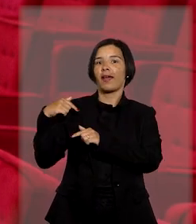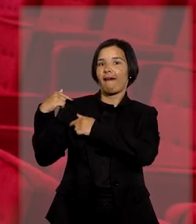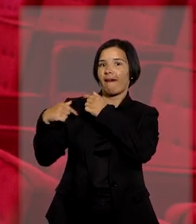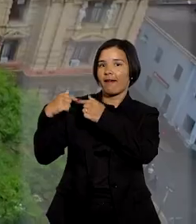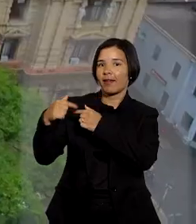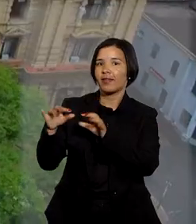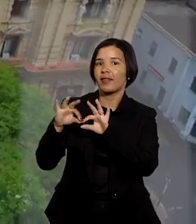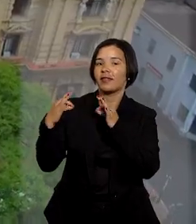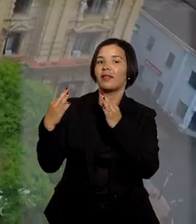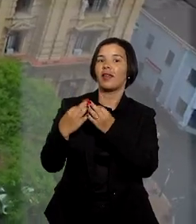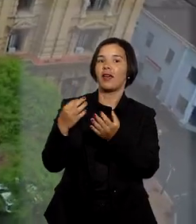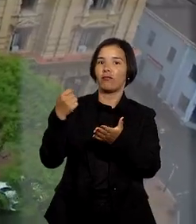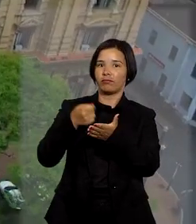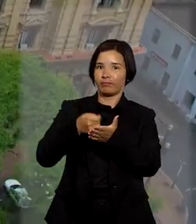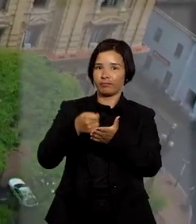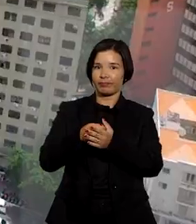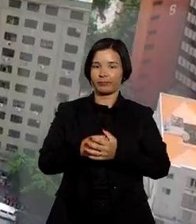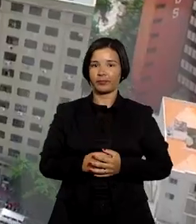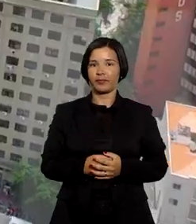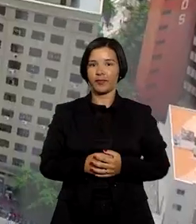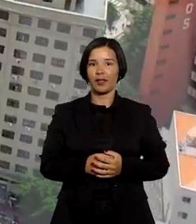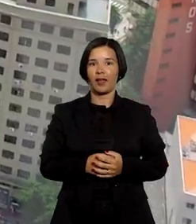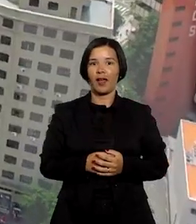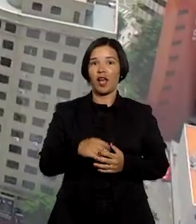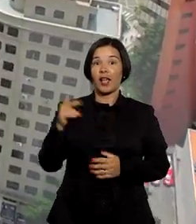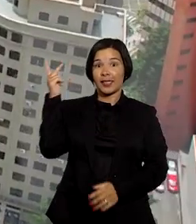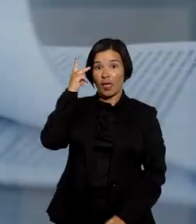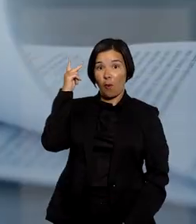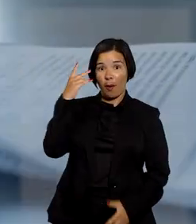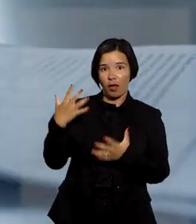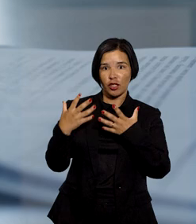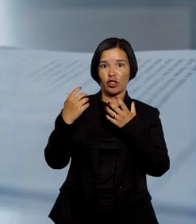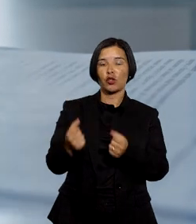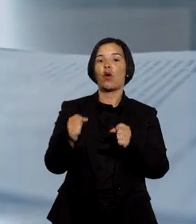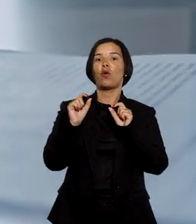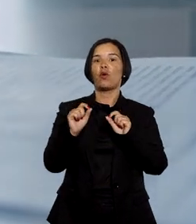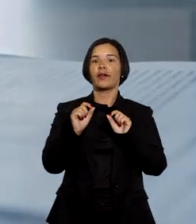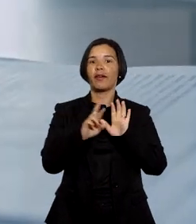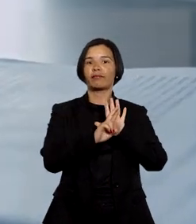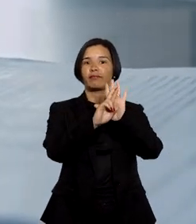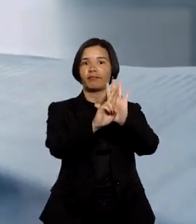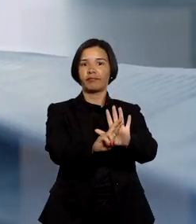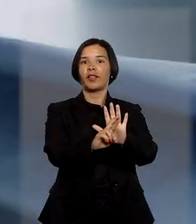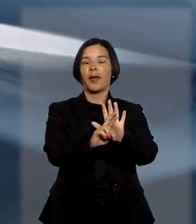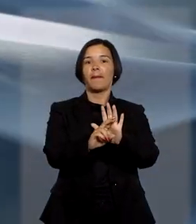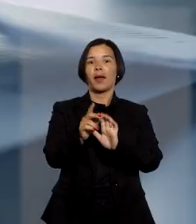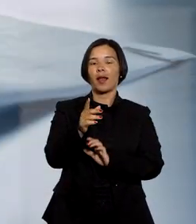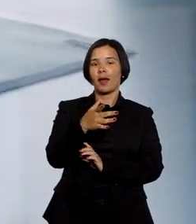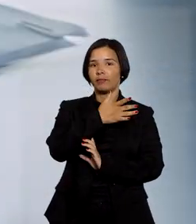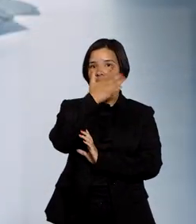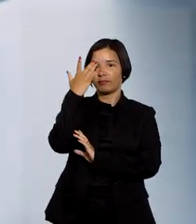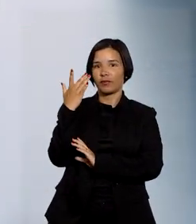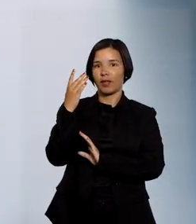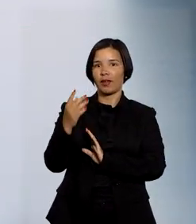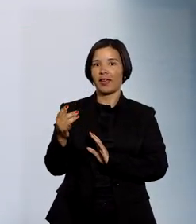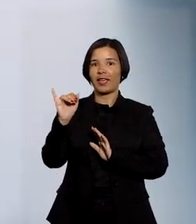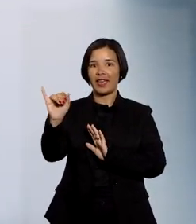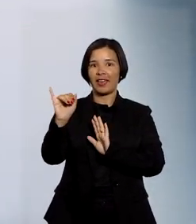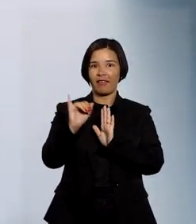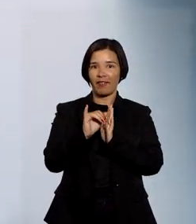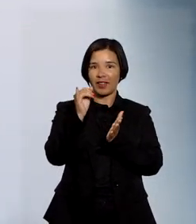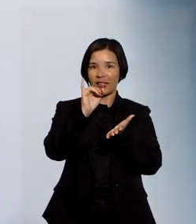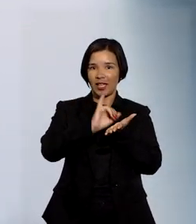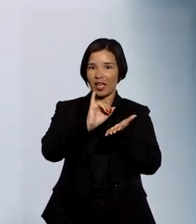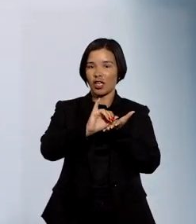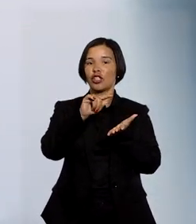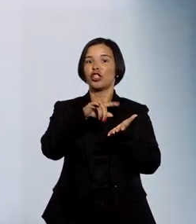necessários. O Tribunal de Justiça de São Paulo acolheu o pedido. O espólio representado pela inventariante, o outro filho